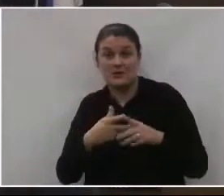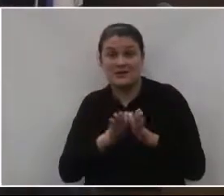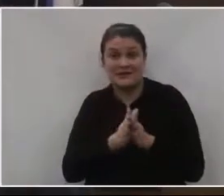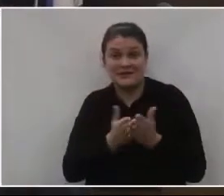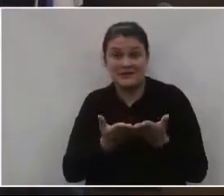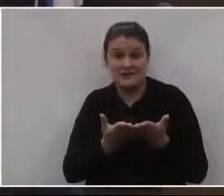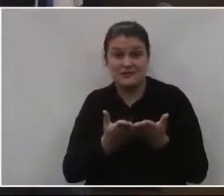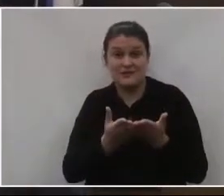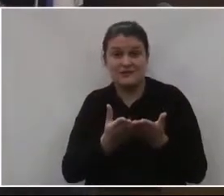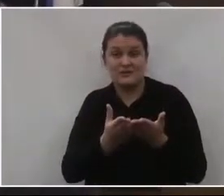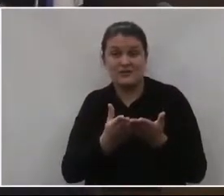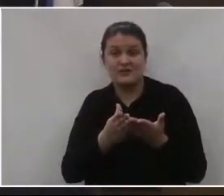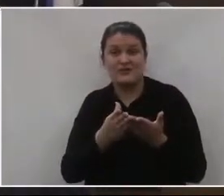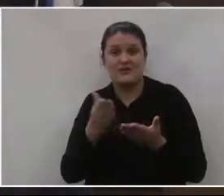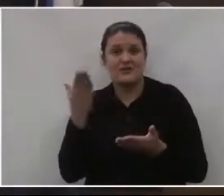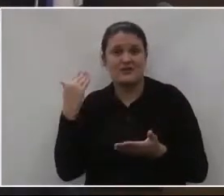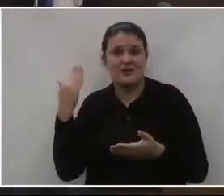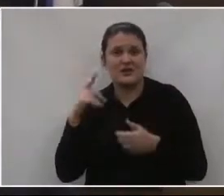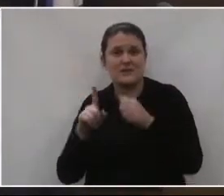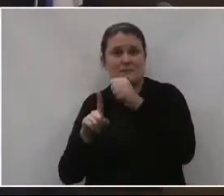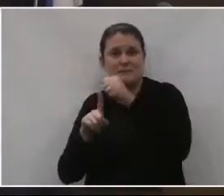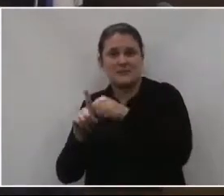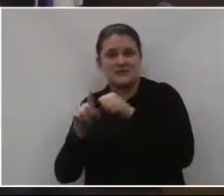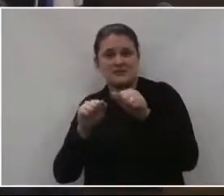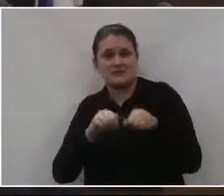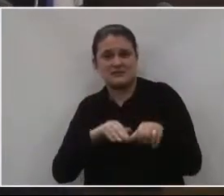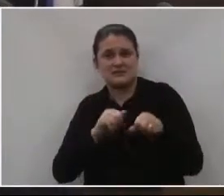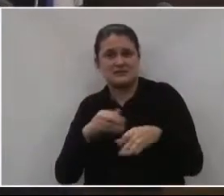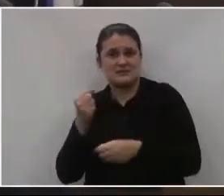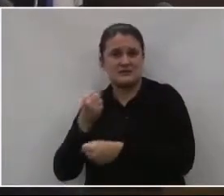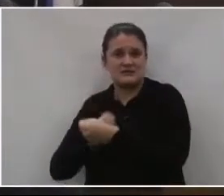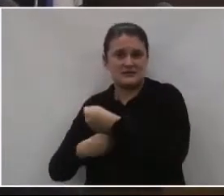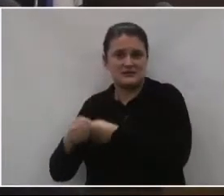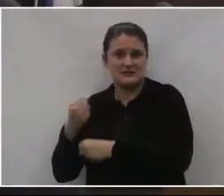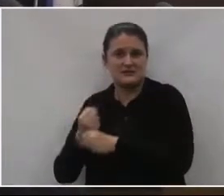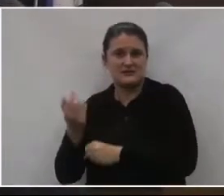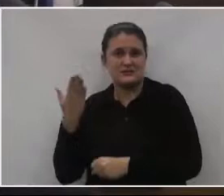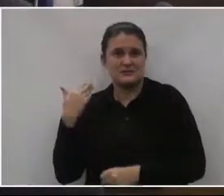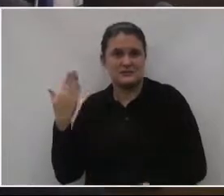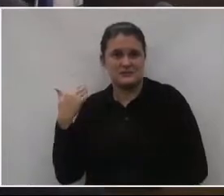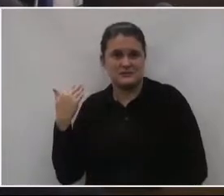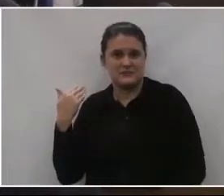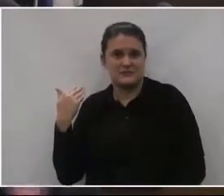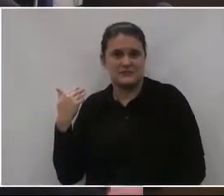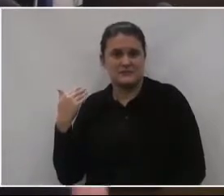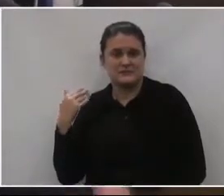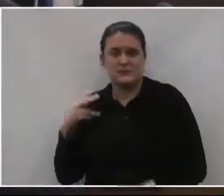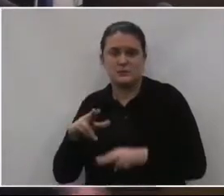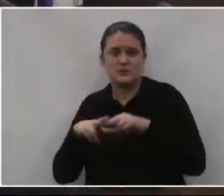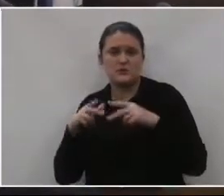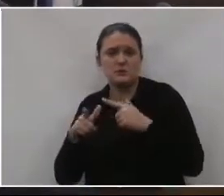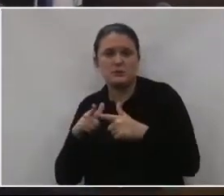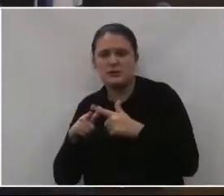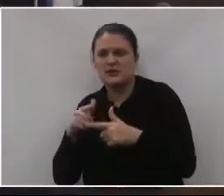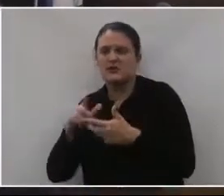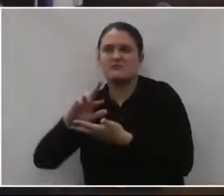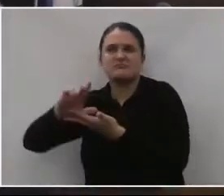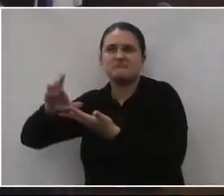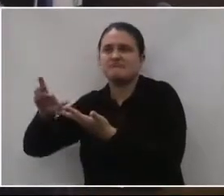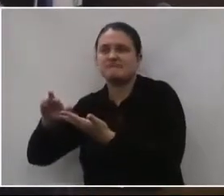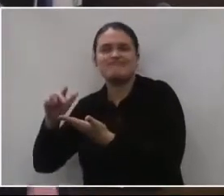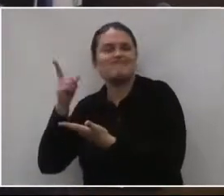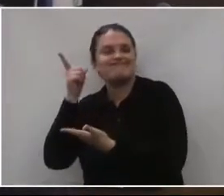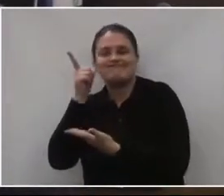era para ter sido lançado em setembro do ano passado. E por diversos